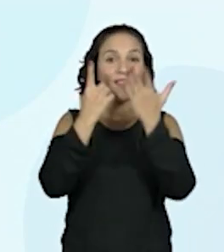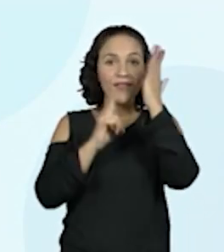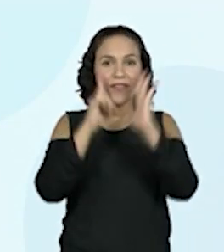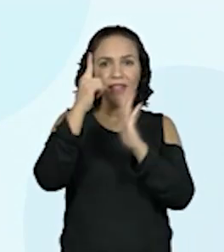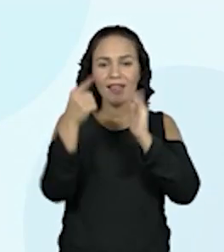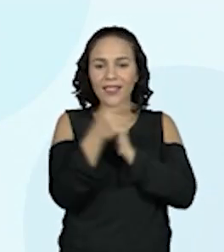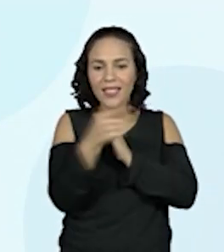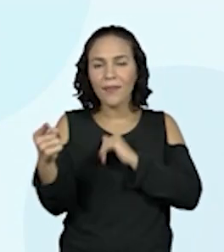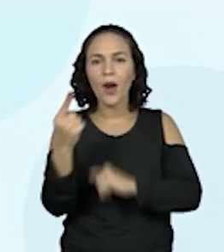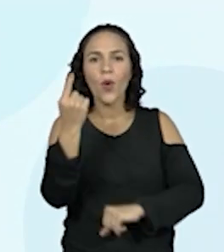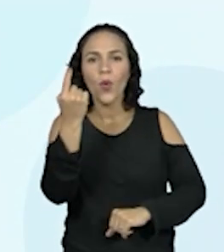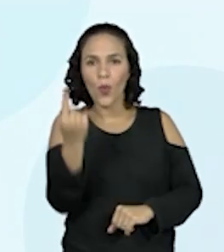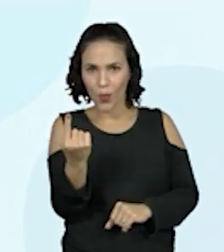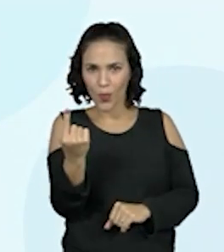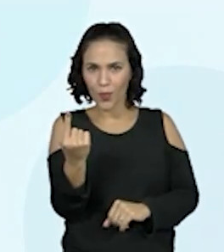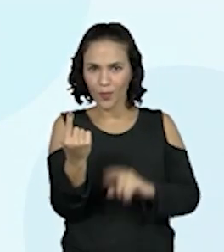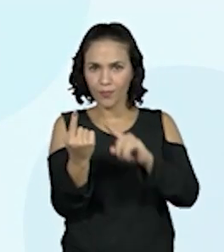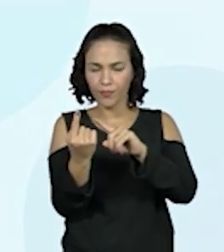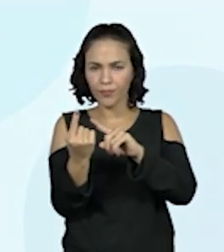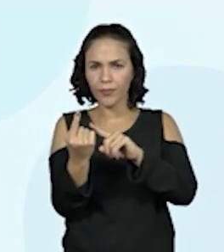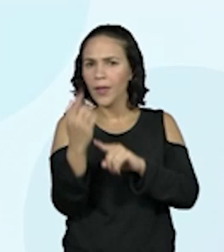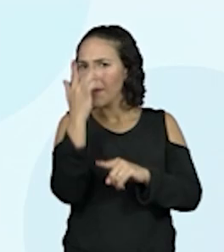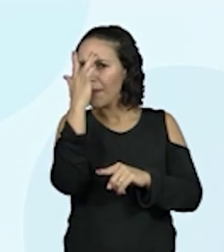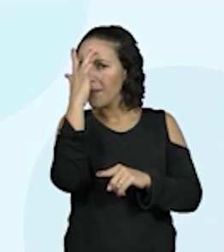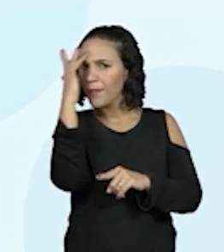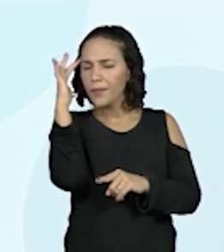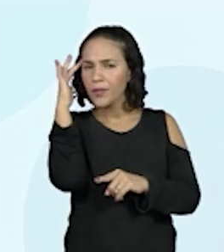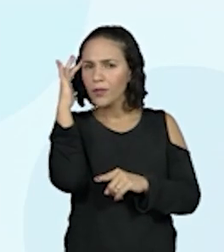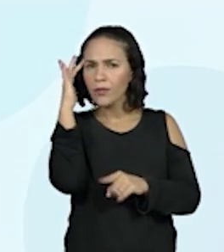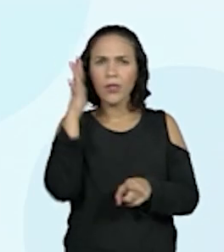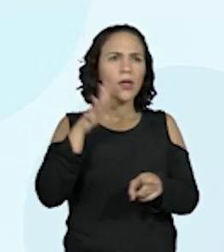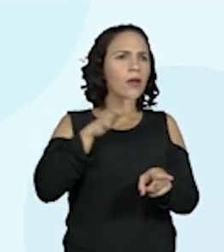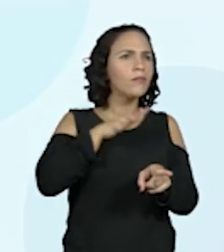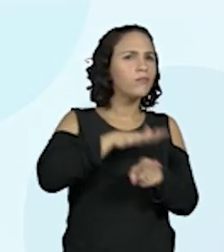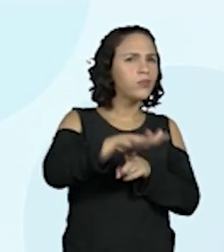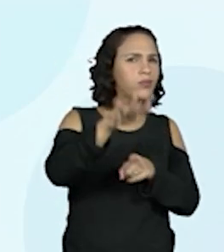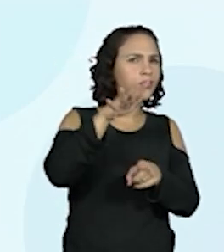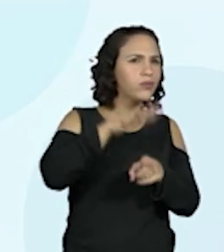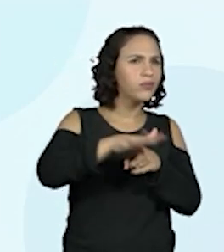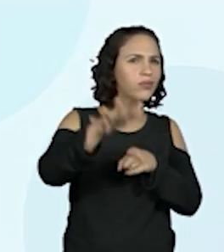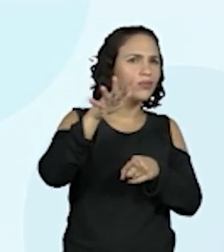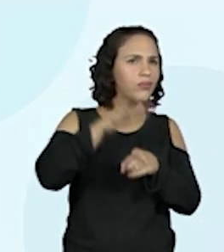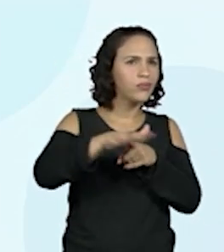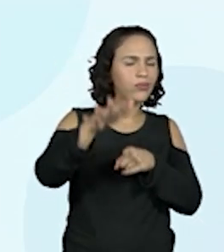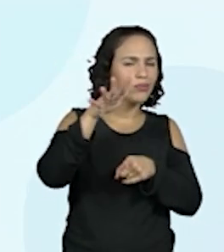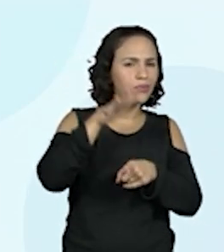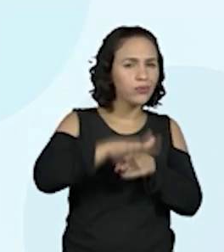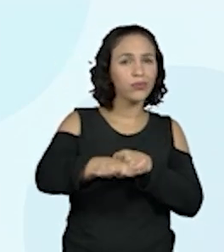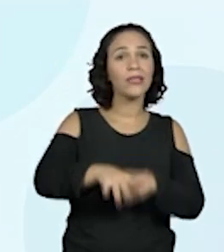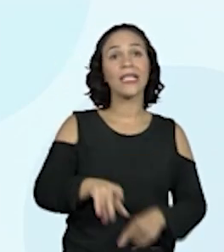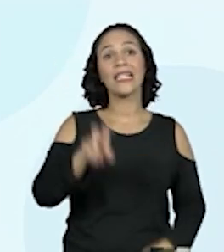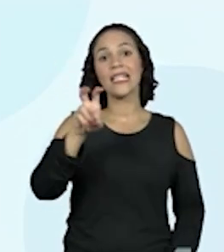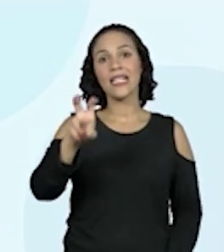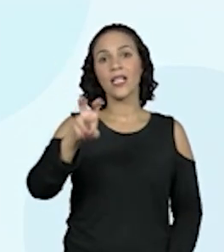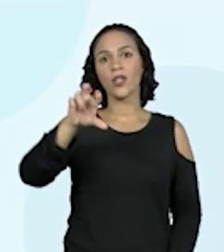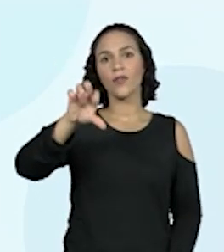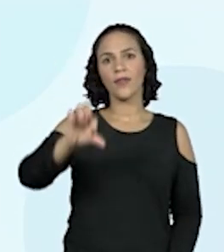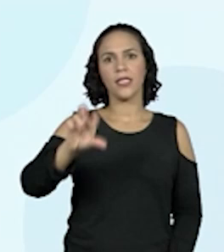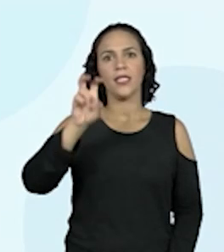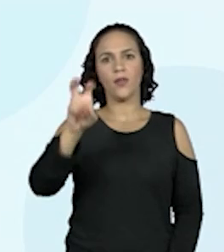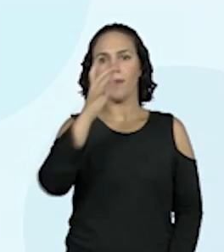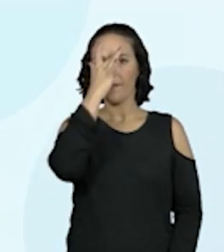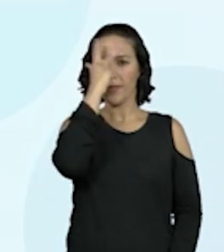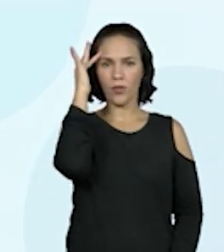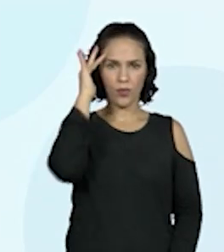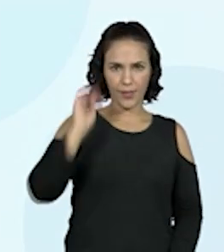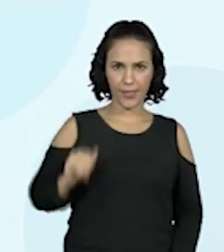foram 595, olha lá,